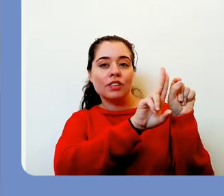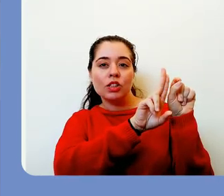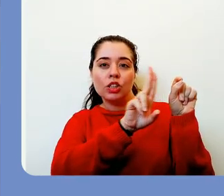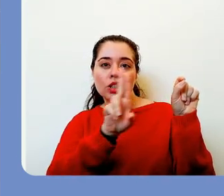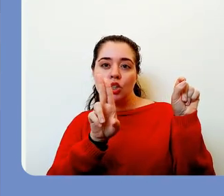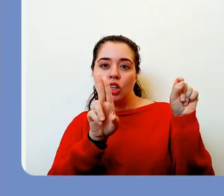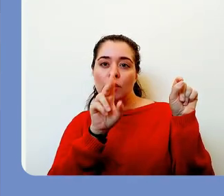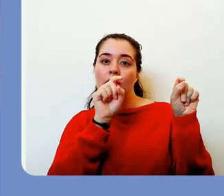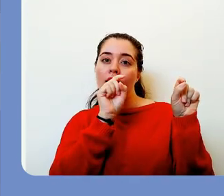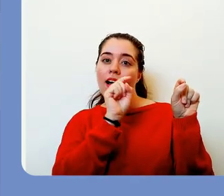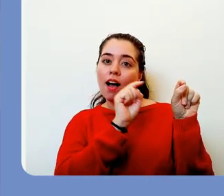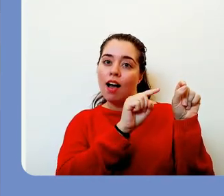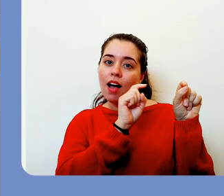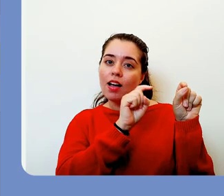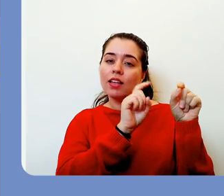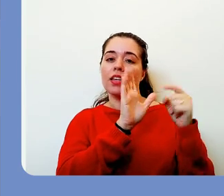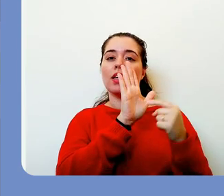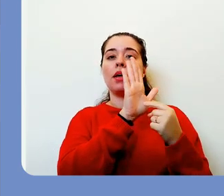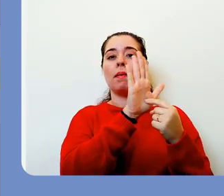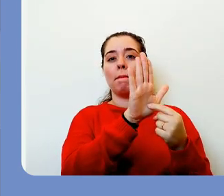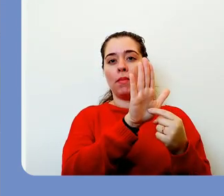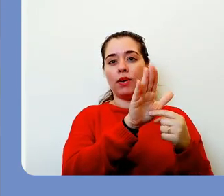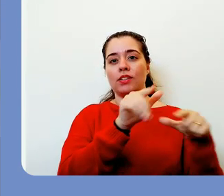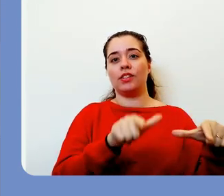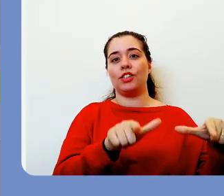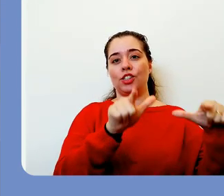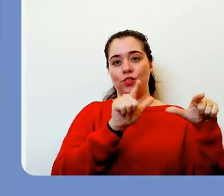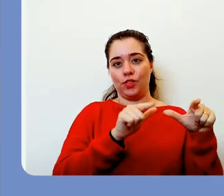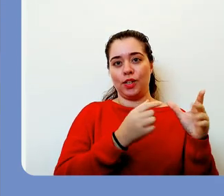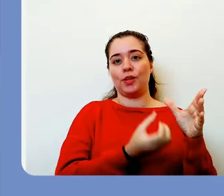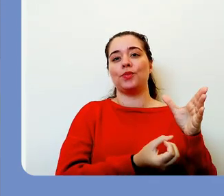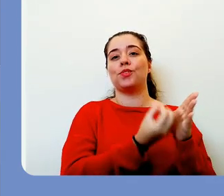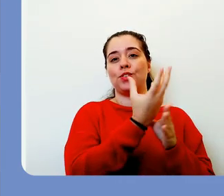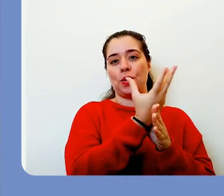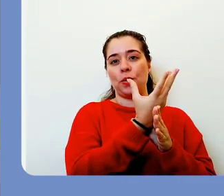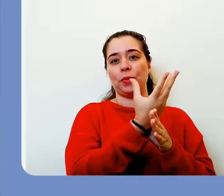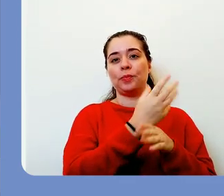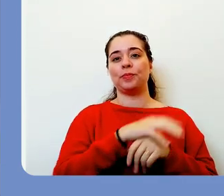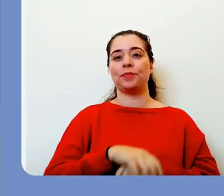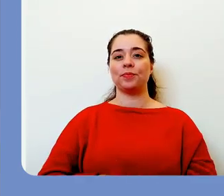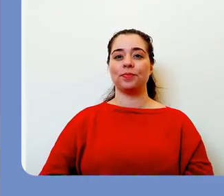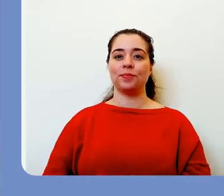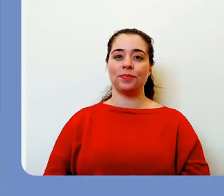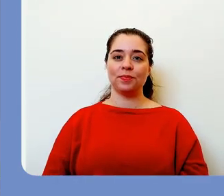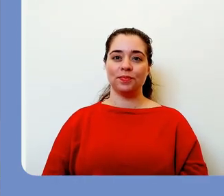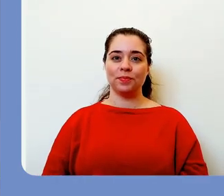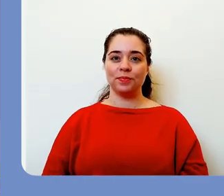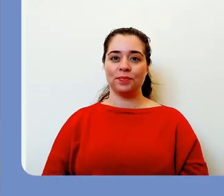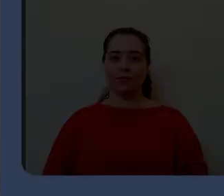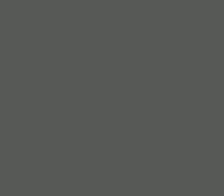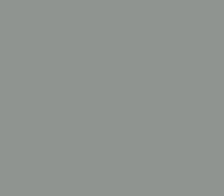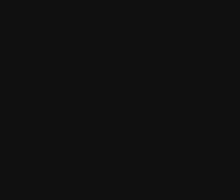certificáveis vão aparecer na parte inferior da descrição do seu modelo de certificado.